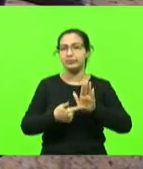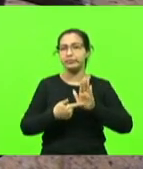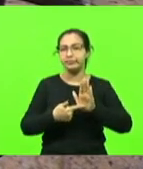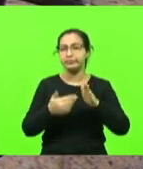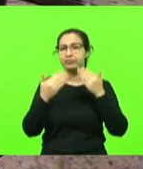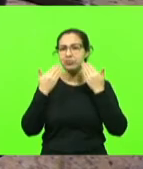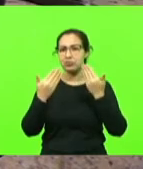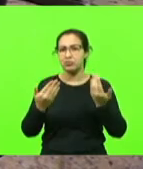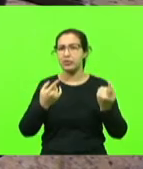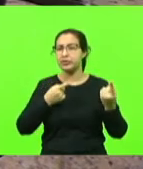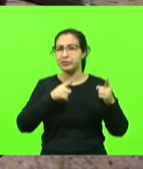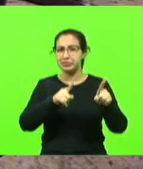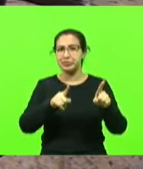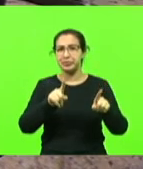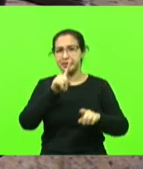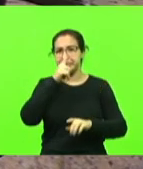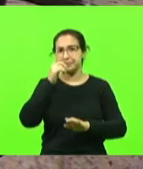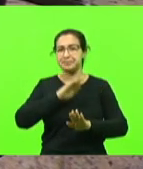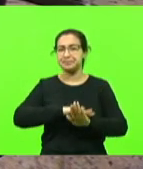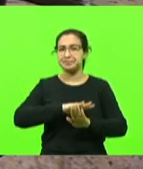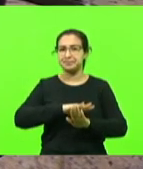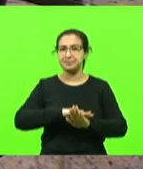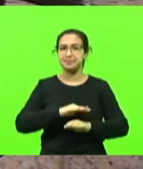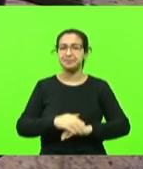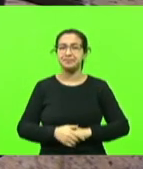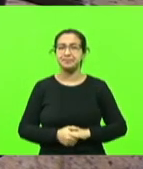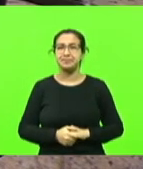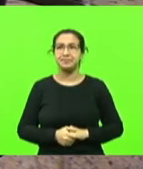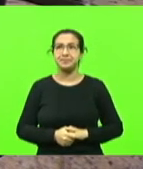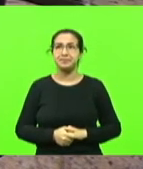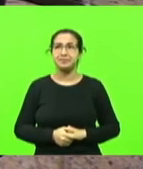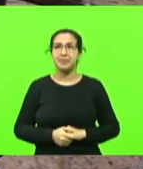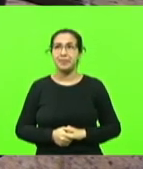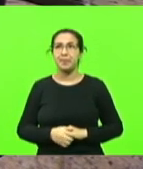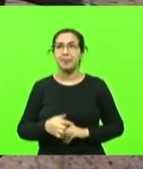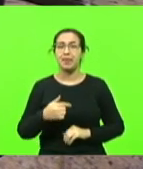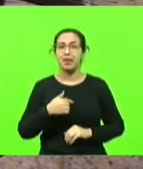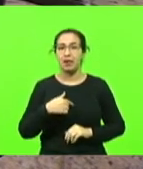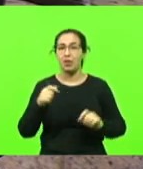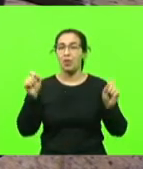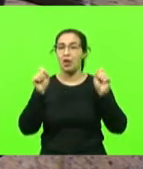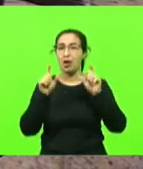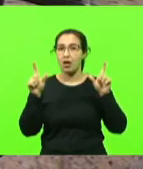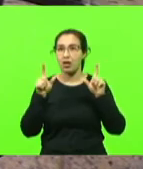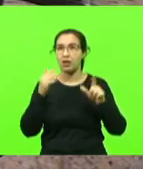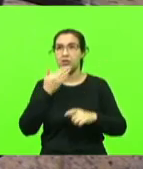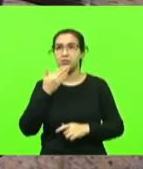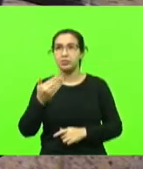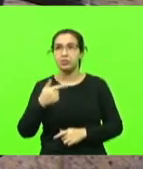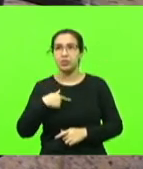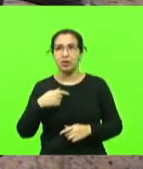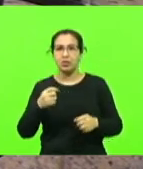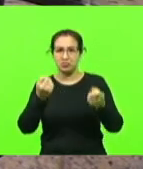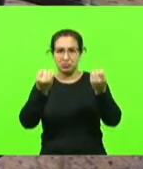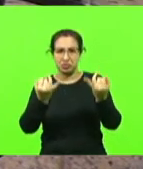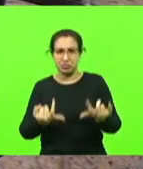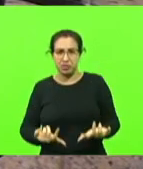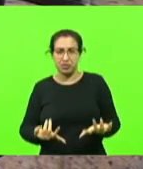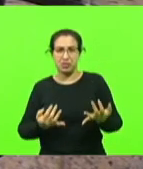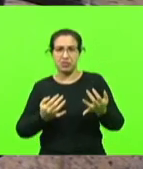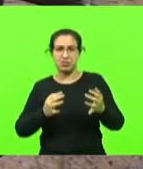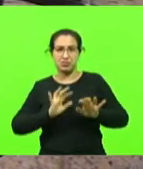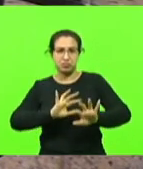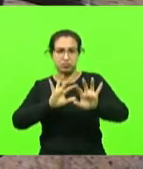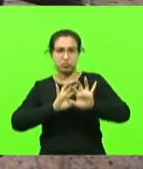contrário às suas ideologias. Tá, então fica aqui o meu alerta, o meu apelo, não estou aqui para dizer para ninguém não tomar